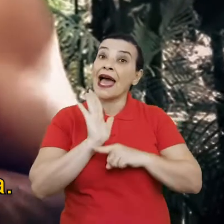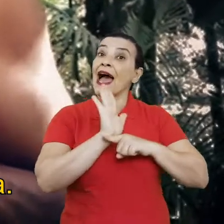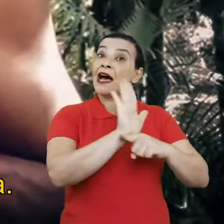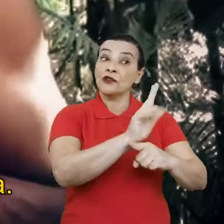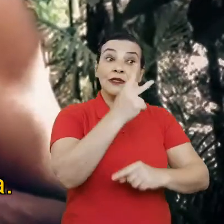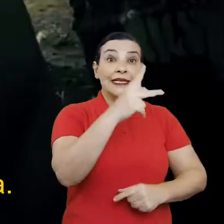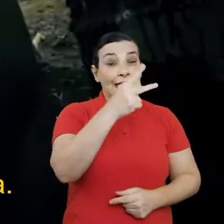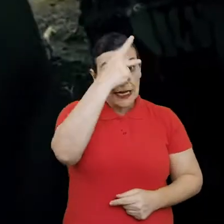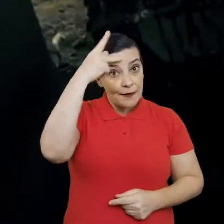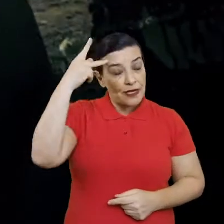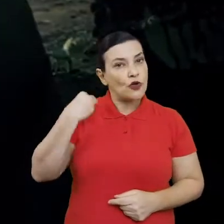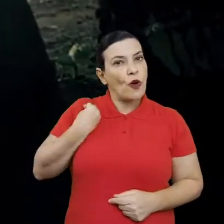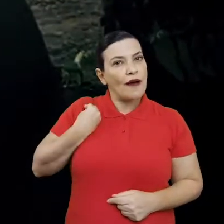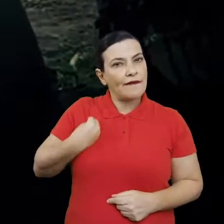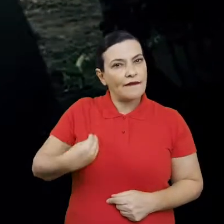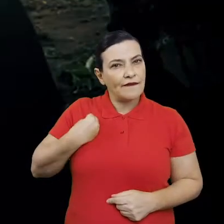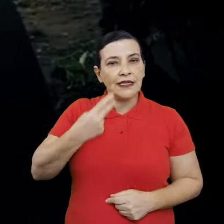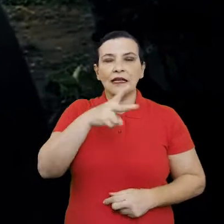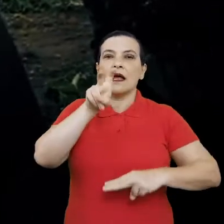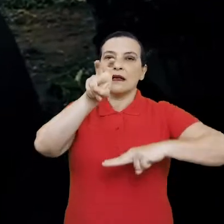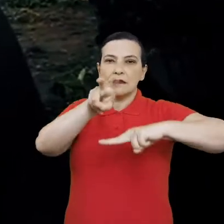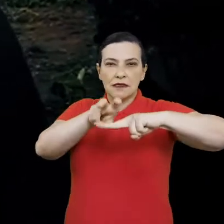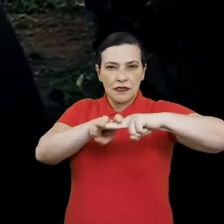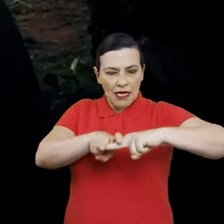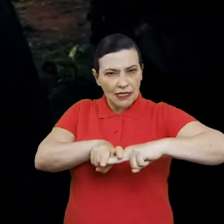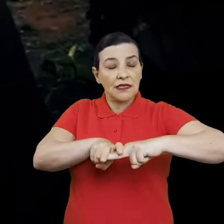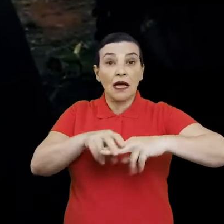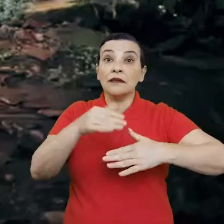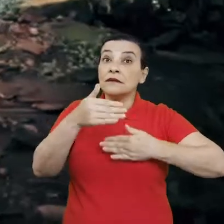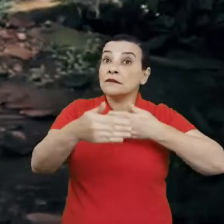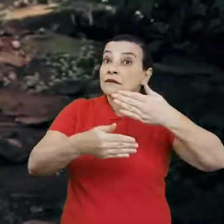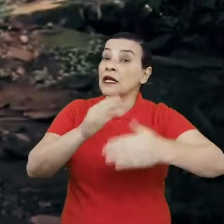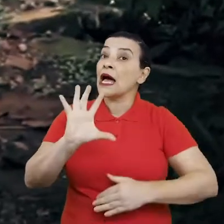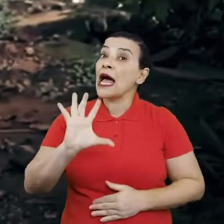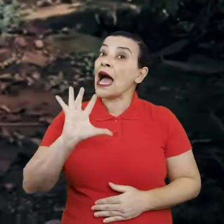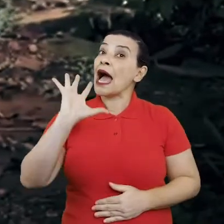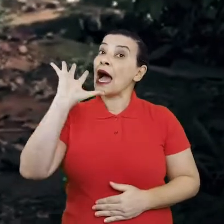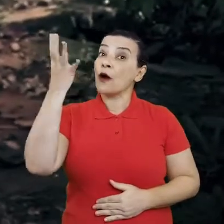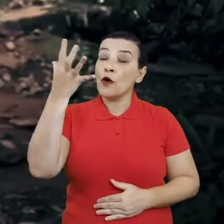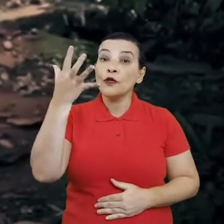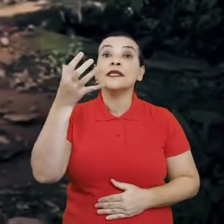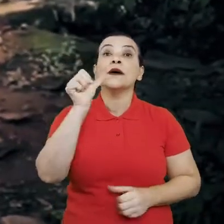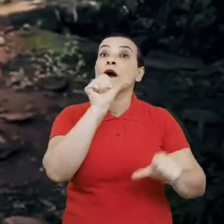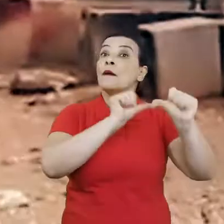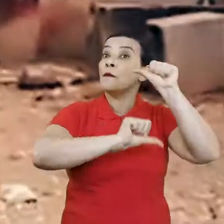para a pessoa ficar sentada, e aqui seria onde vai acontecer a transformação do benzimento. E depois na terceira